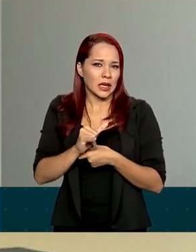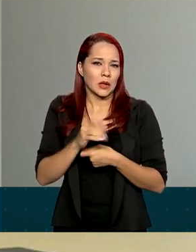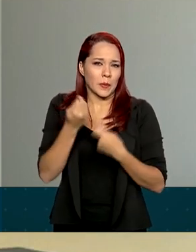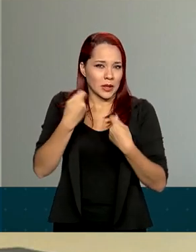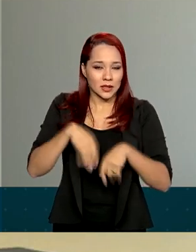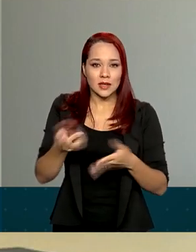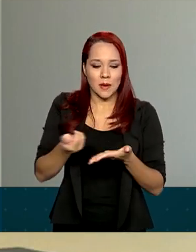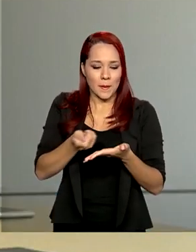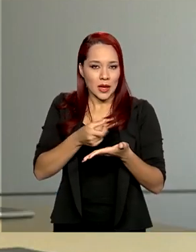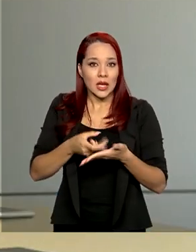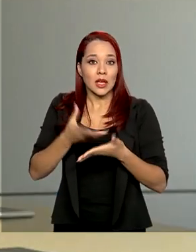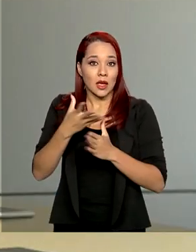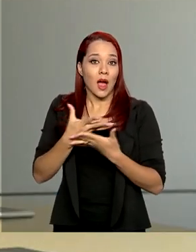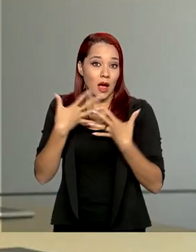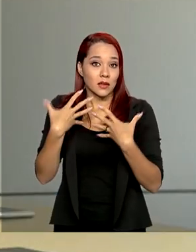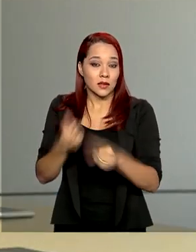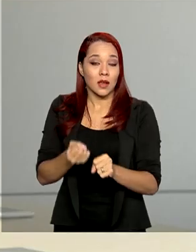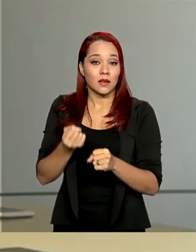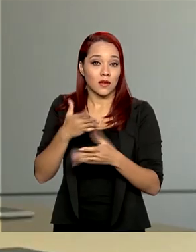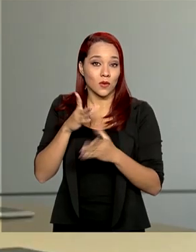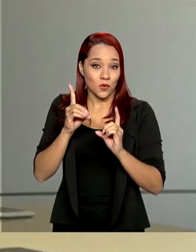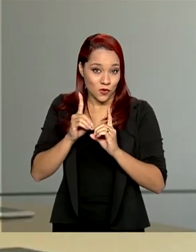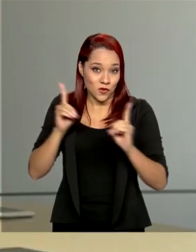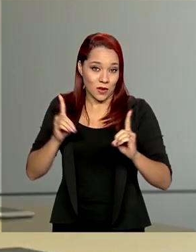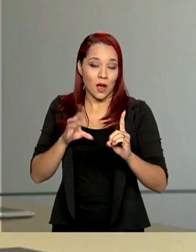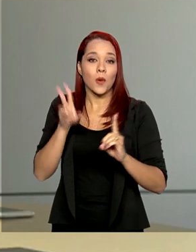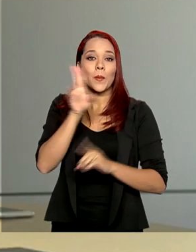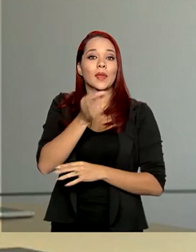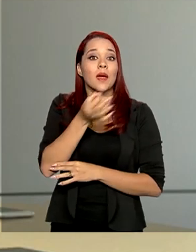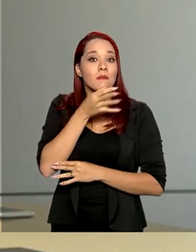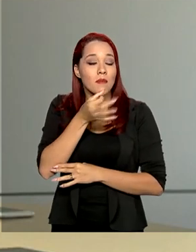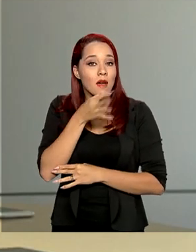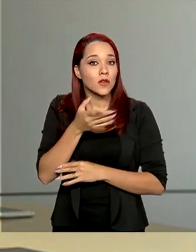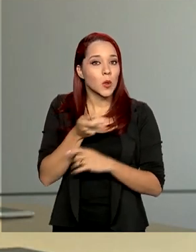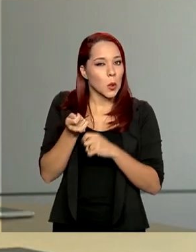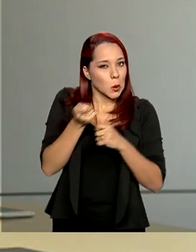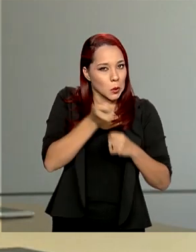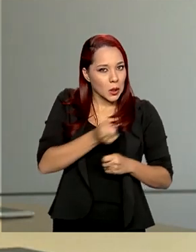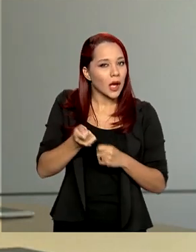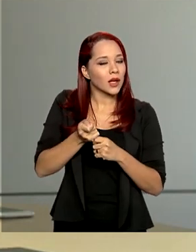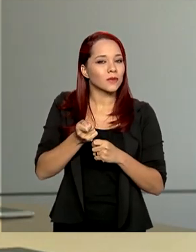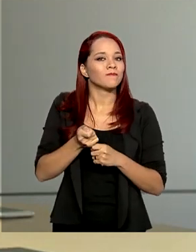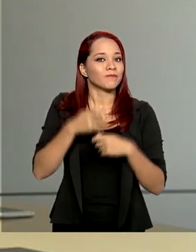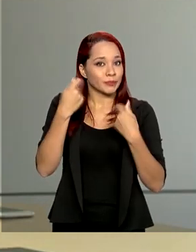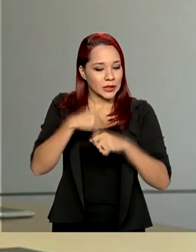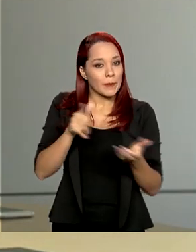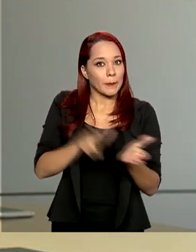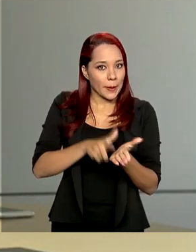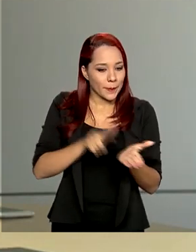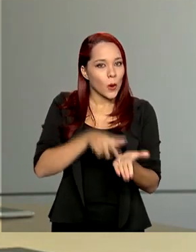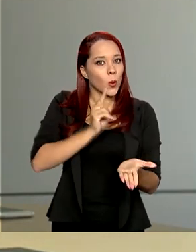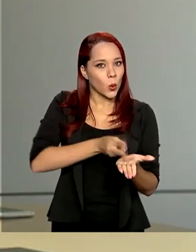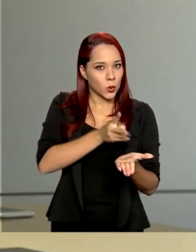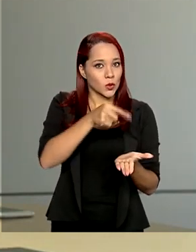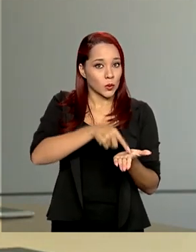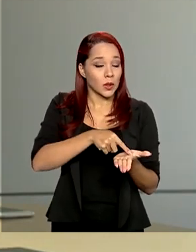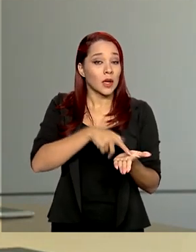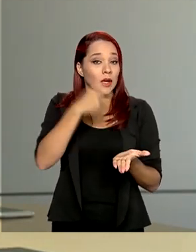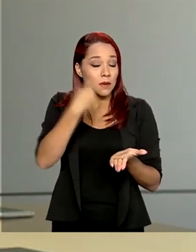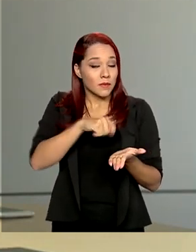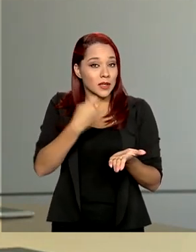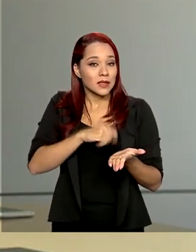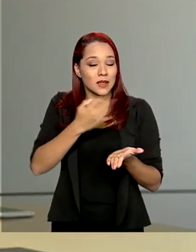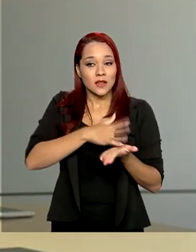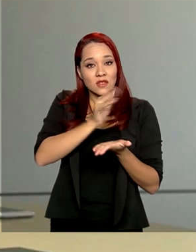é aceita no modelo digital. Medicamento controlado, a maioria continua no papel, aqueles que dependem